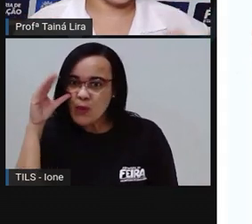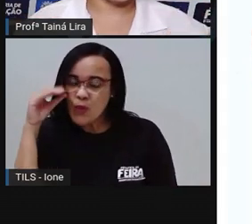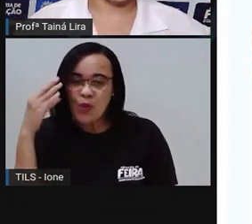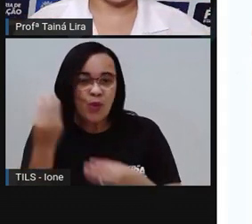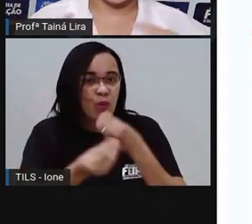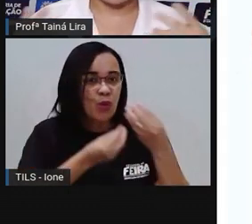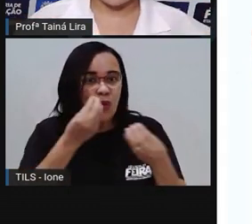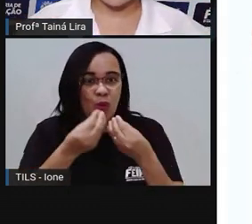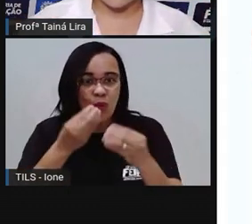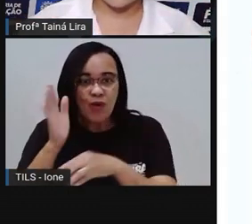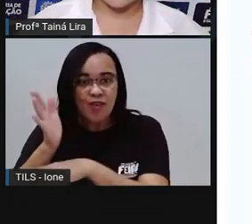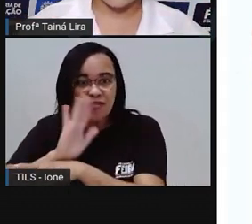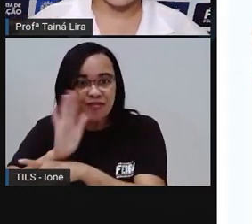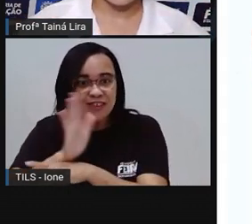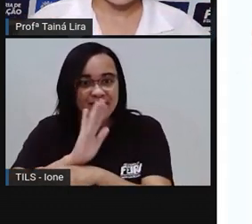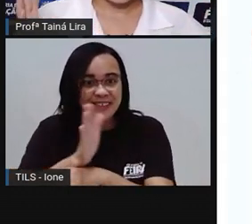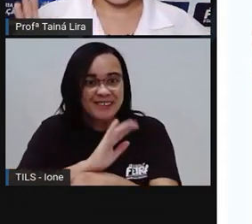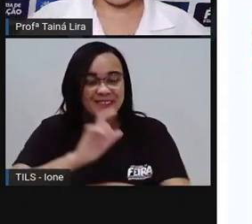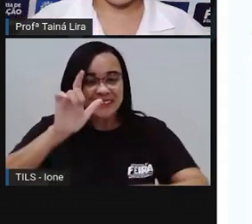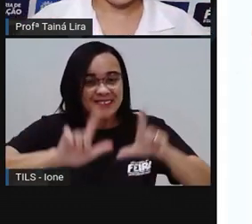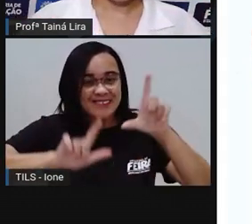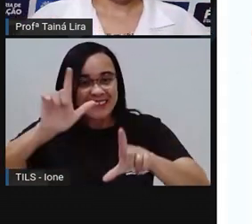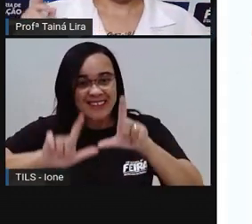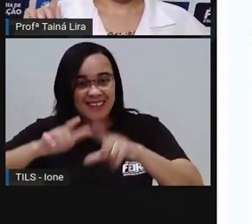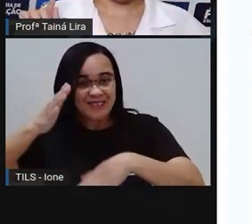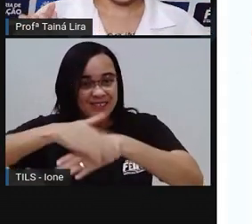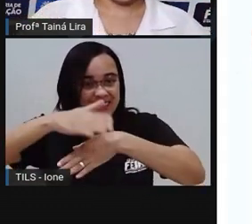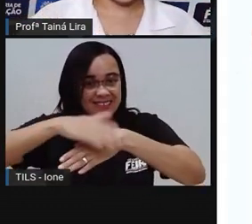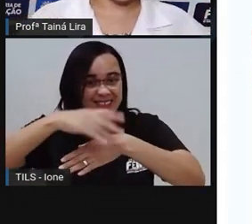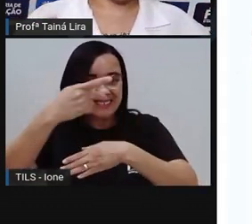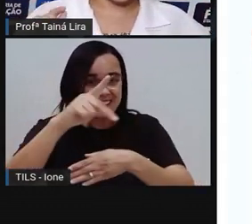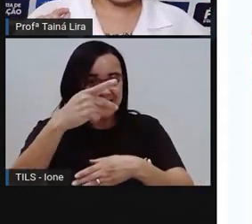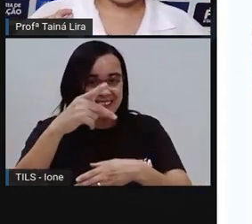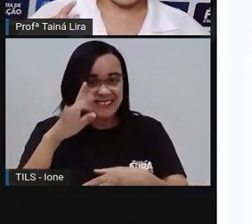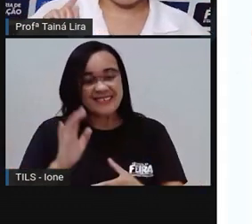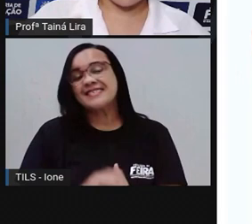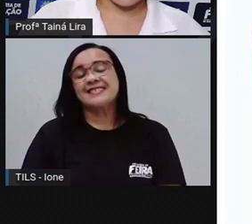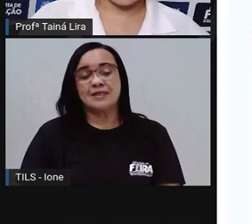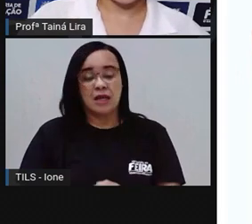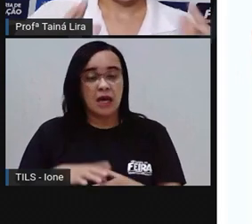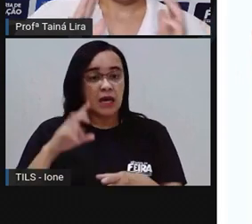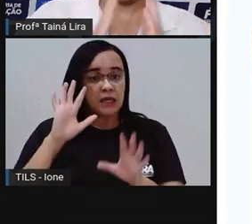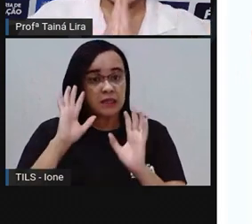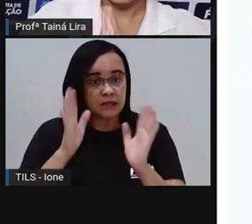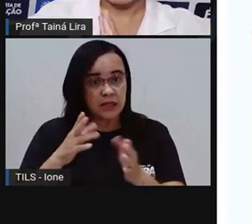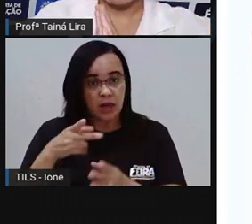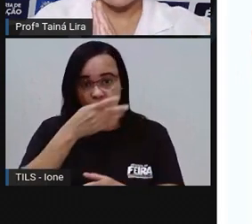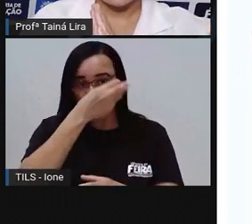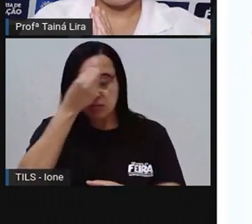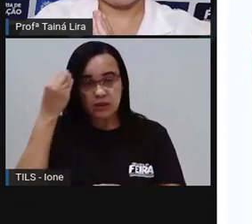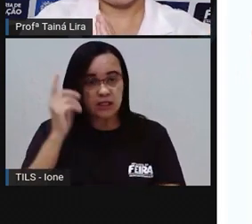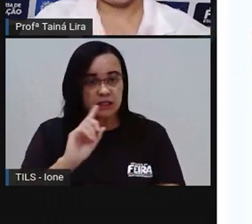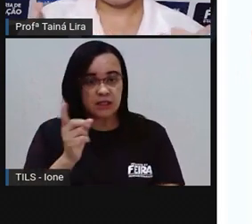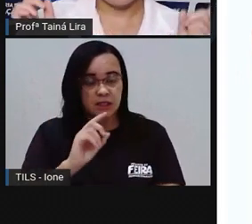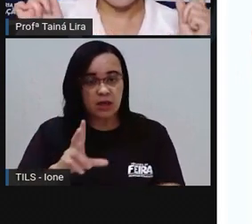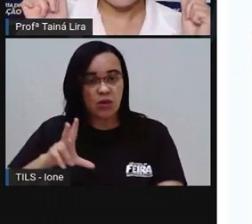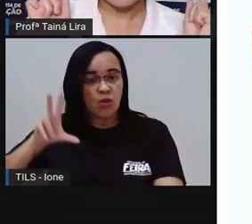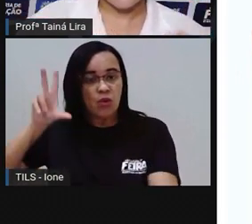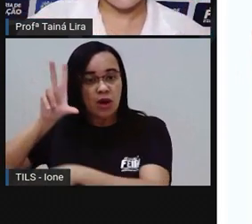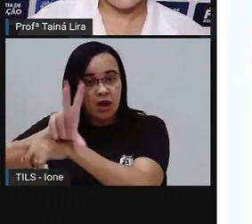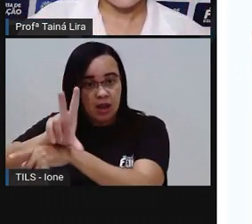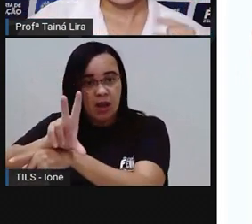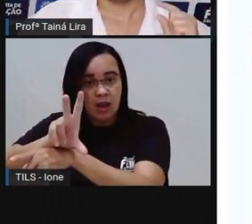vídeos Os programas De vocês Tá bom? Então lembrando Gravou o vídeo Pede ao papai E a mamãe Pra